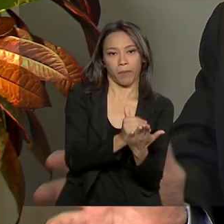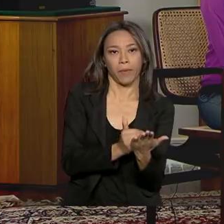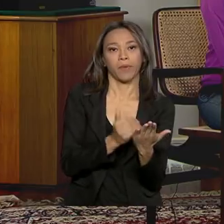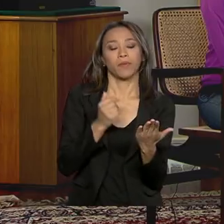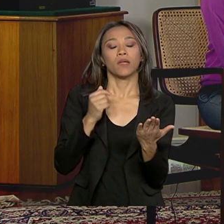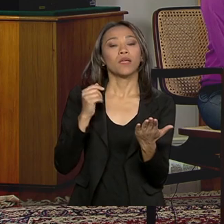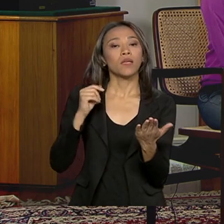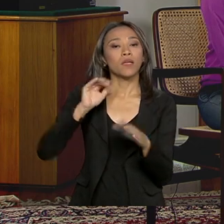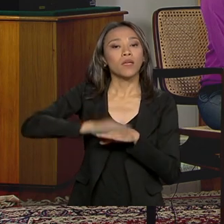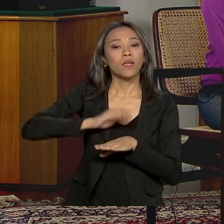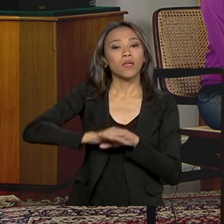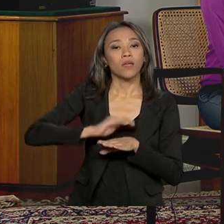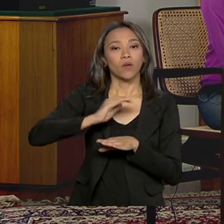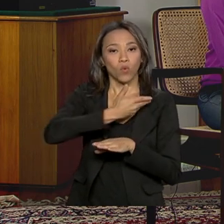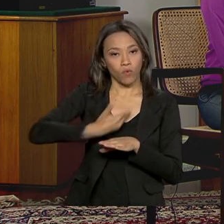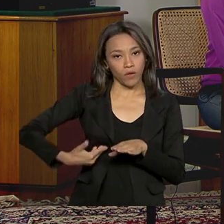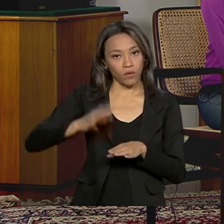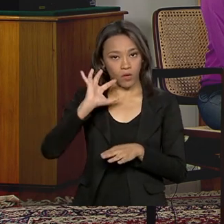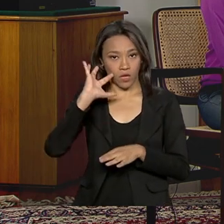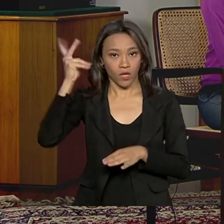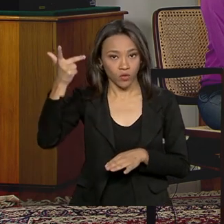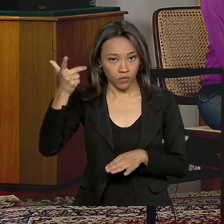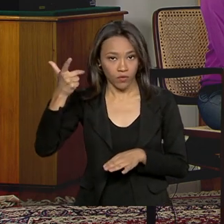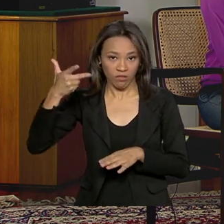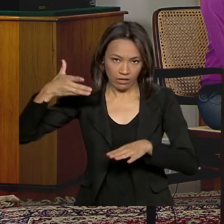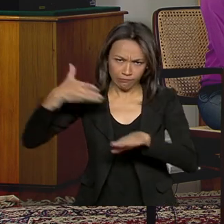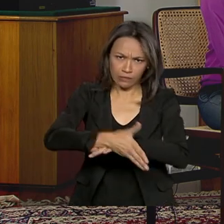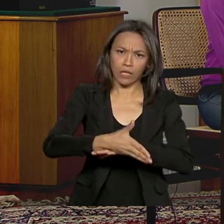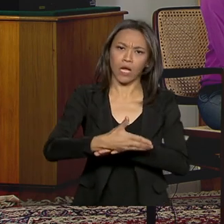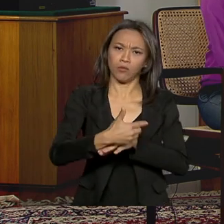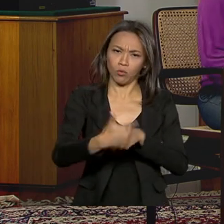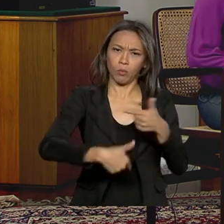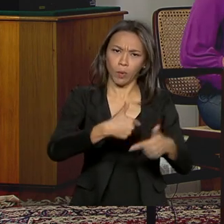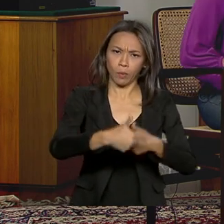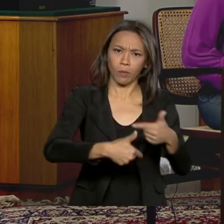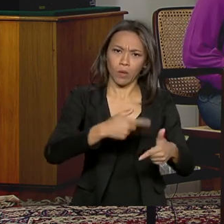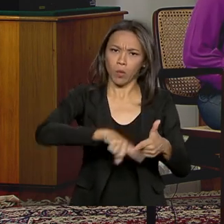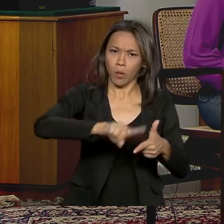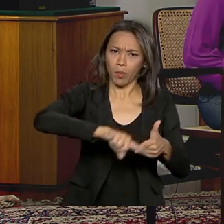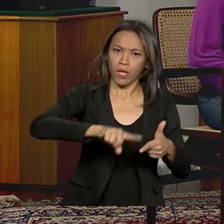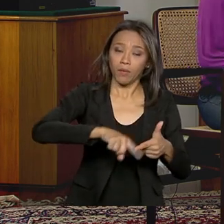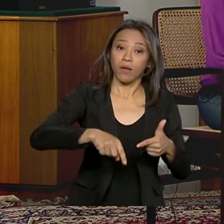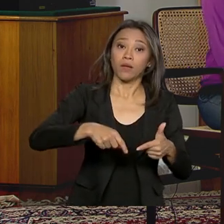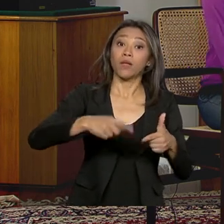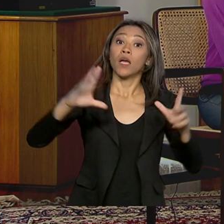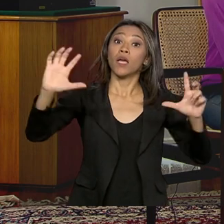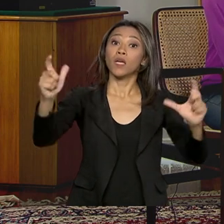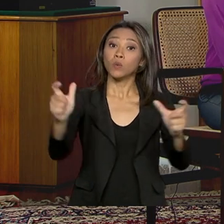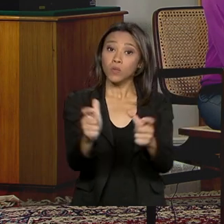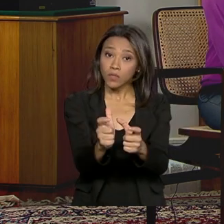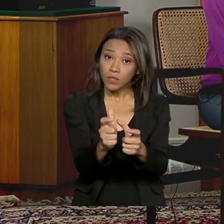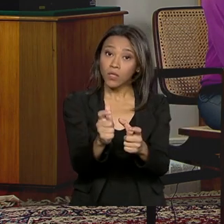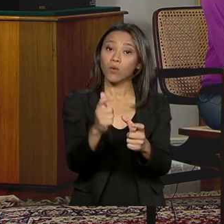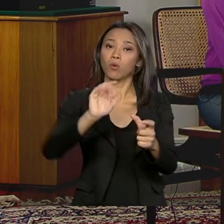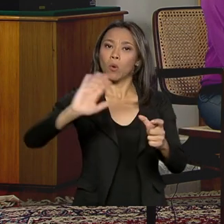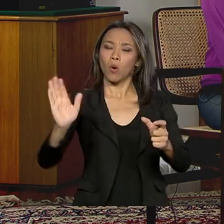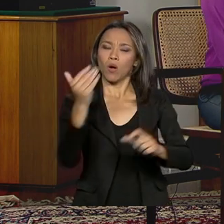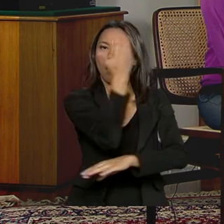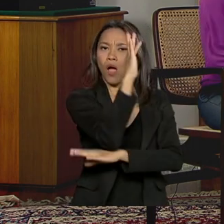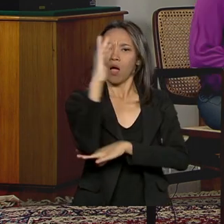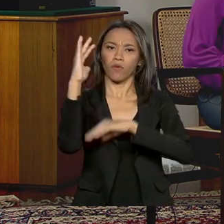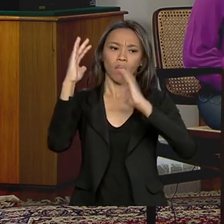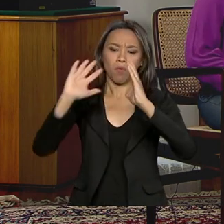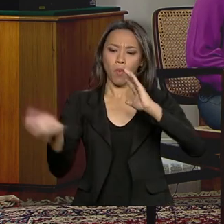resolveu entrar de sola no problema, recuou muito o desmatamento. Tivemos aí um